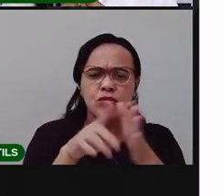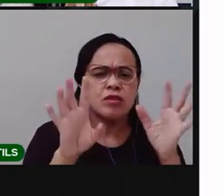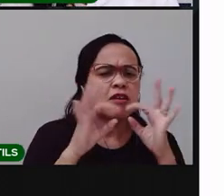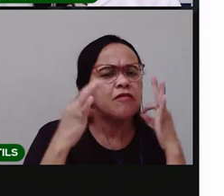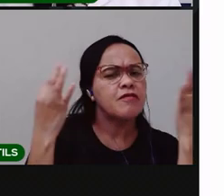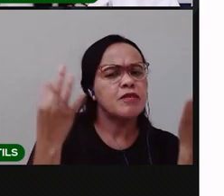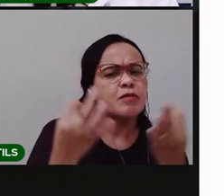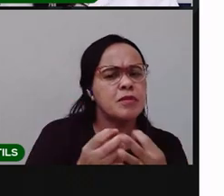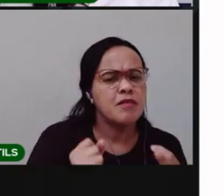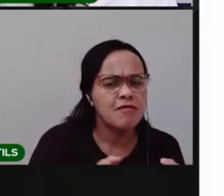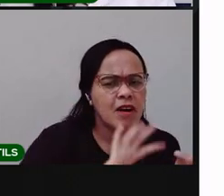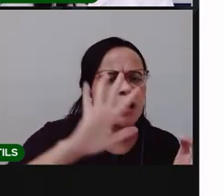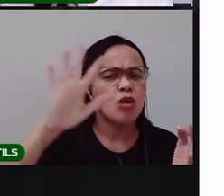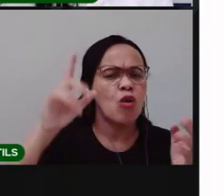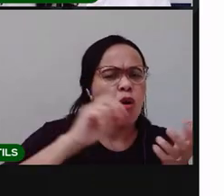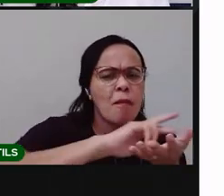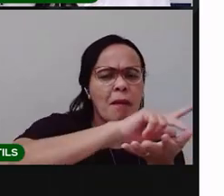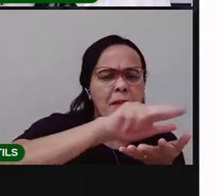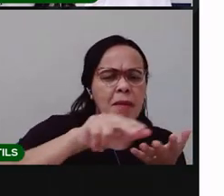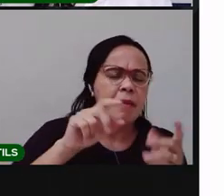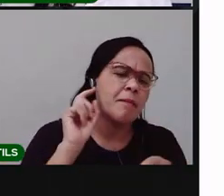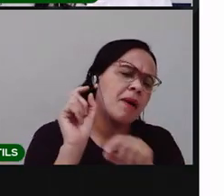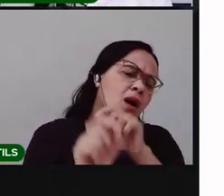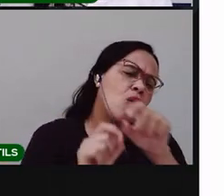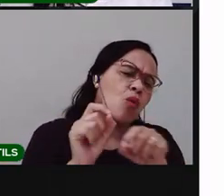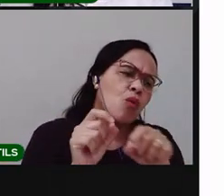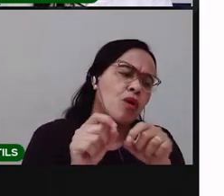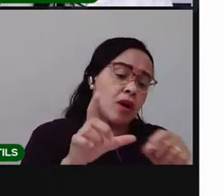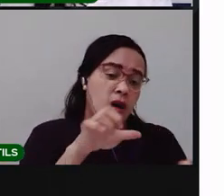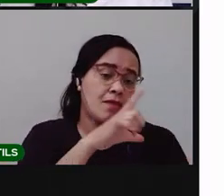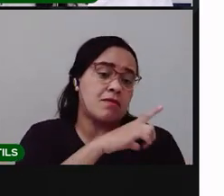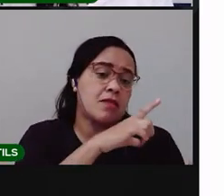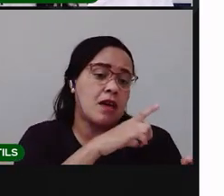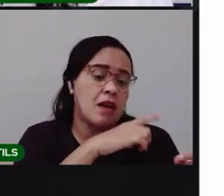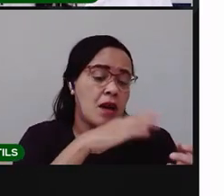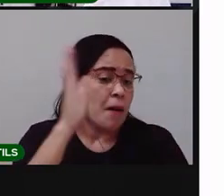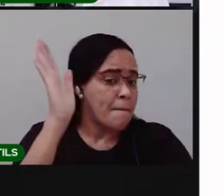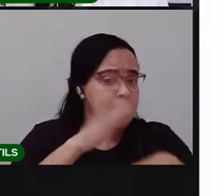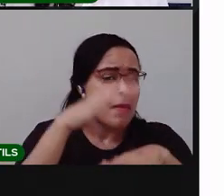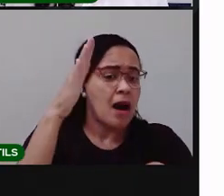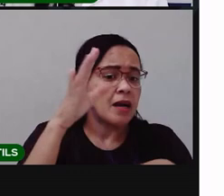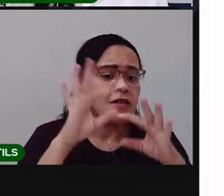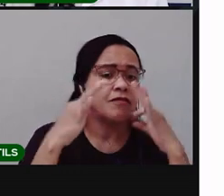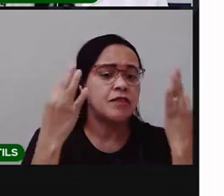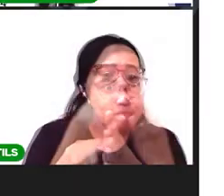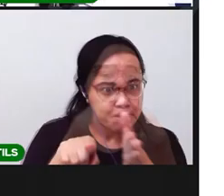mais se importam? Quais são os valores que estão presentes aí na sua família?